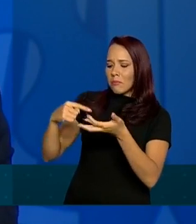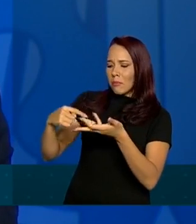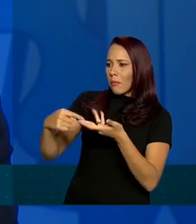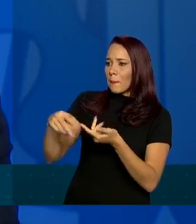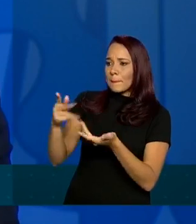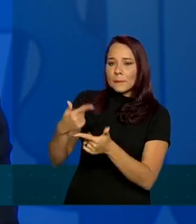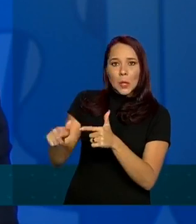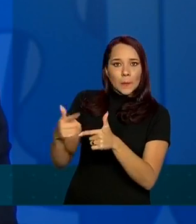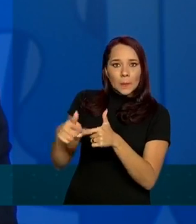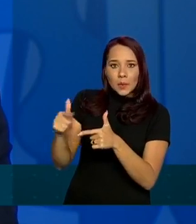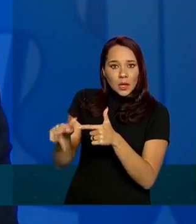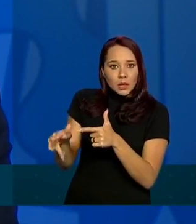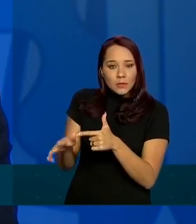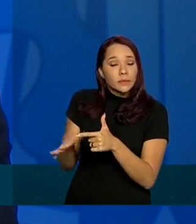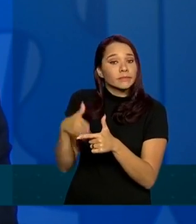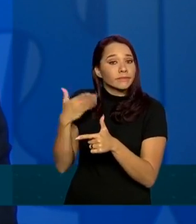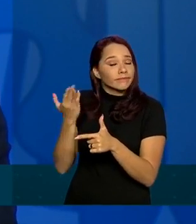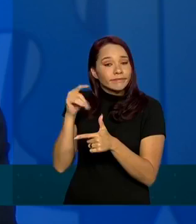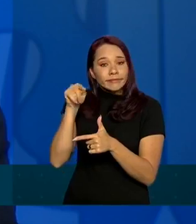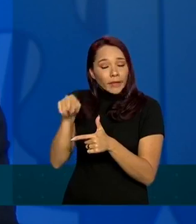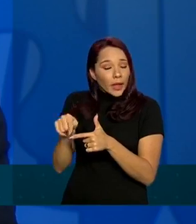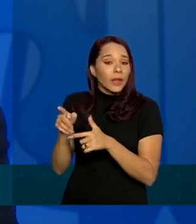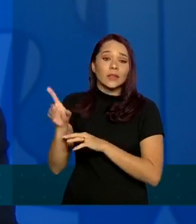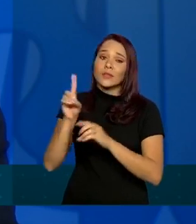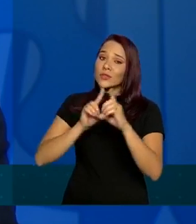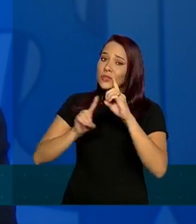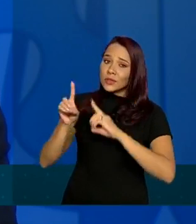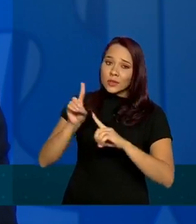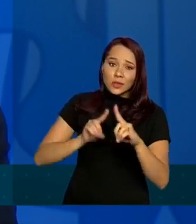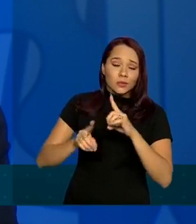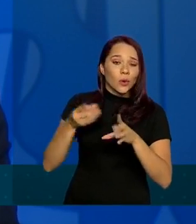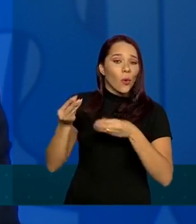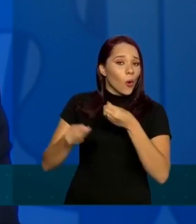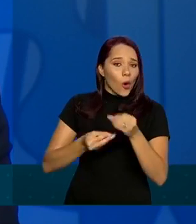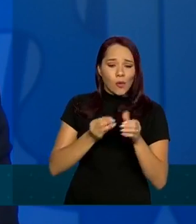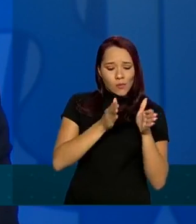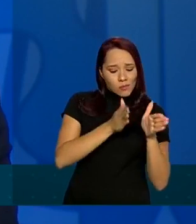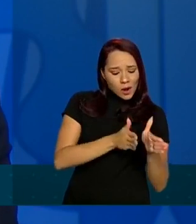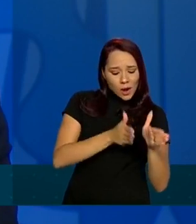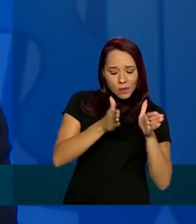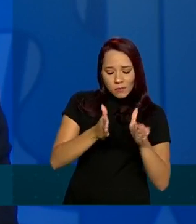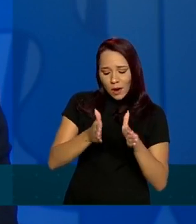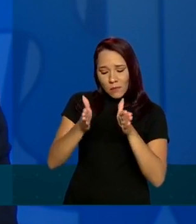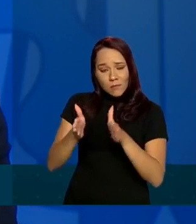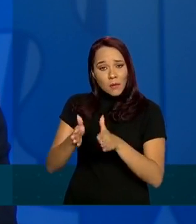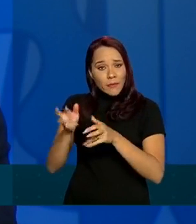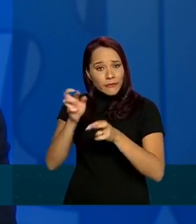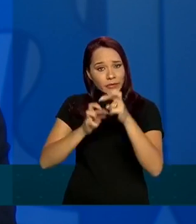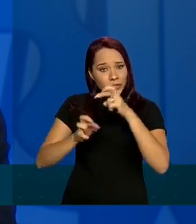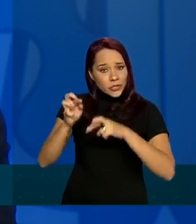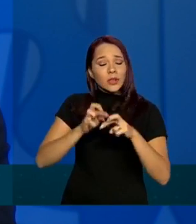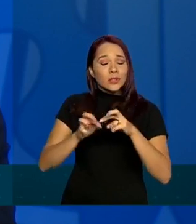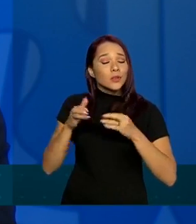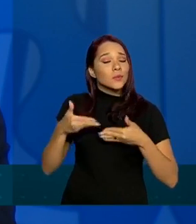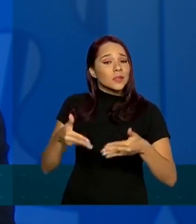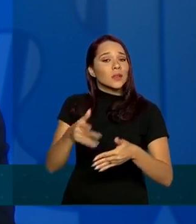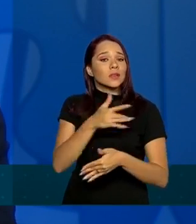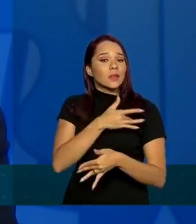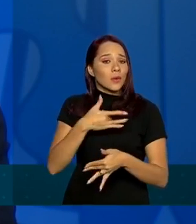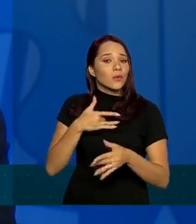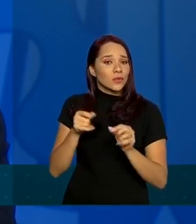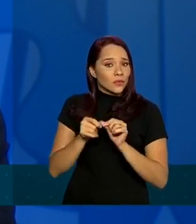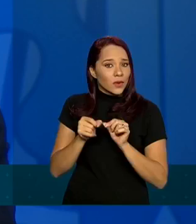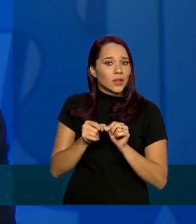eventualidade então essa é a dinâmica de processamento da vigilância epidemiológica que o ministério da saúde faz com